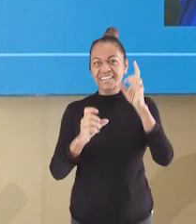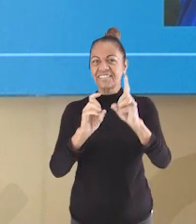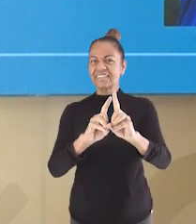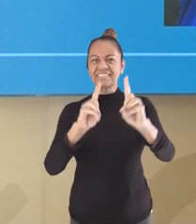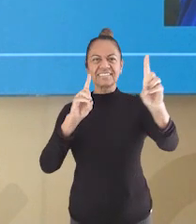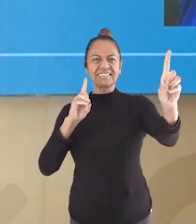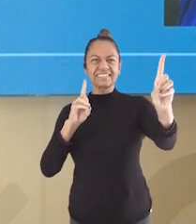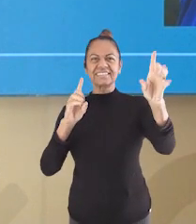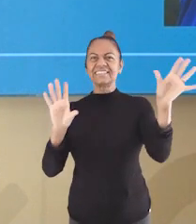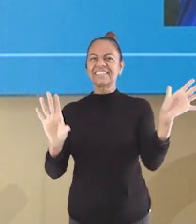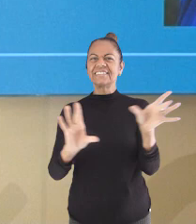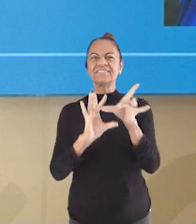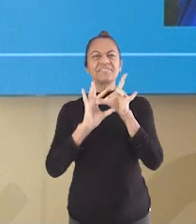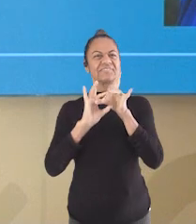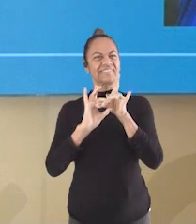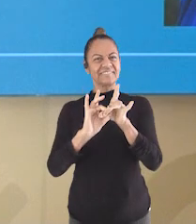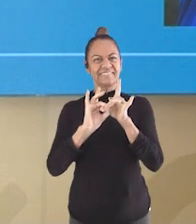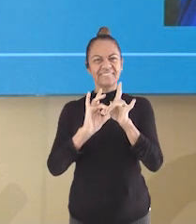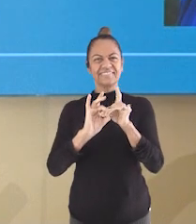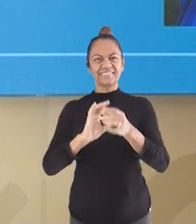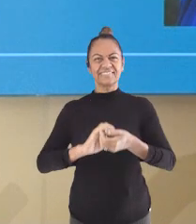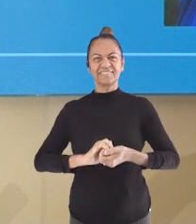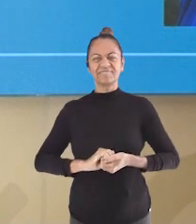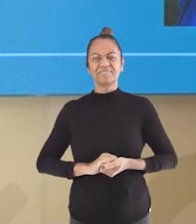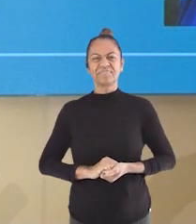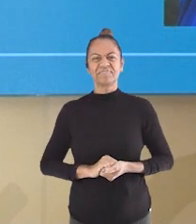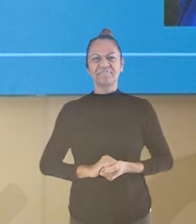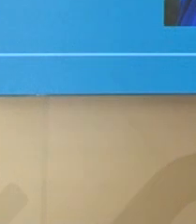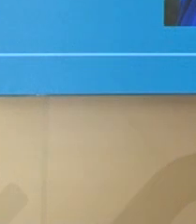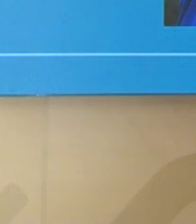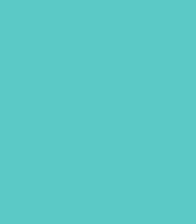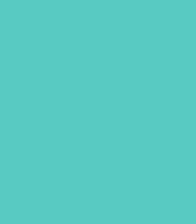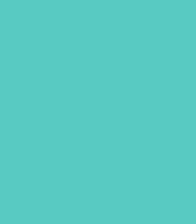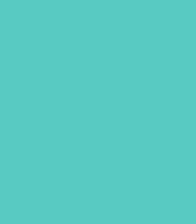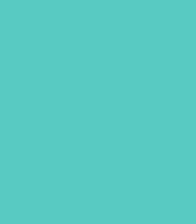não se esqueça, mesmo distantes, estamos juntos!